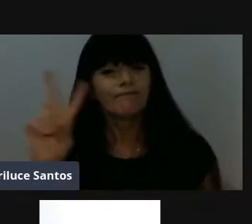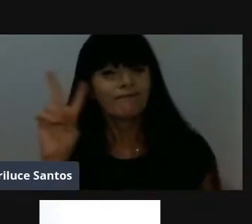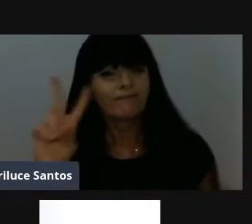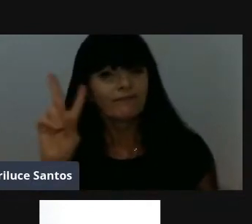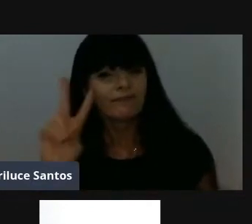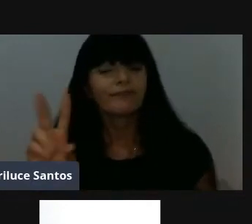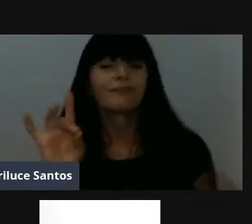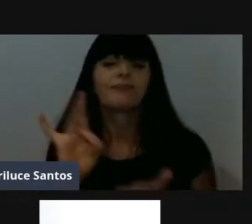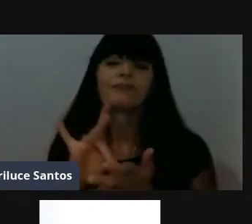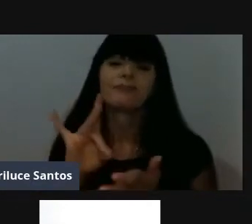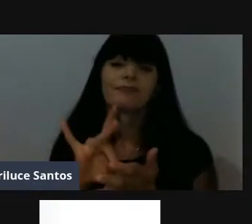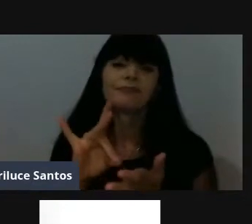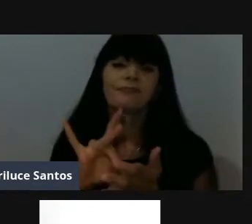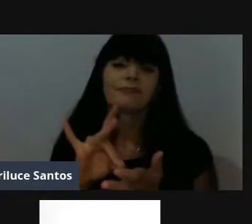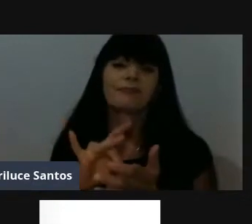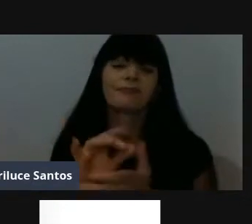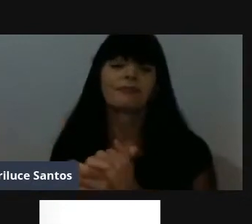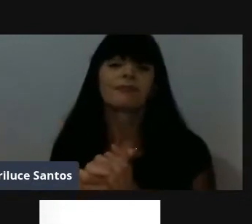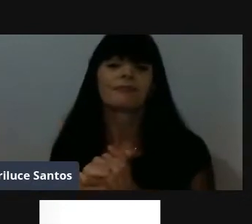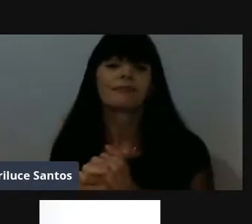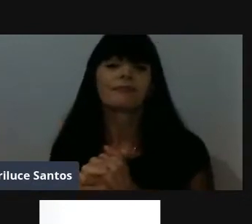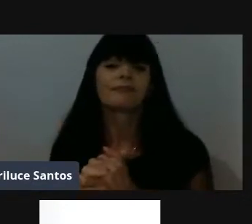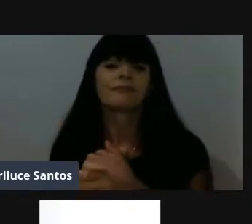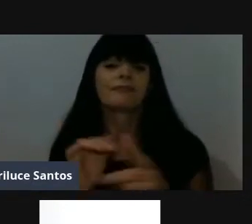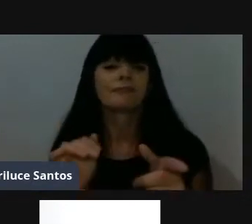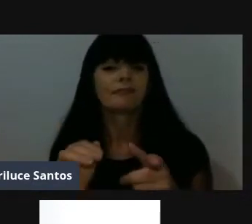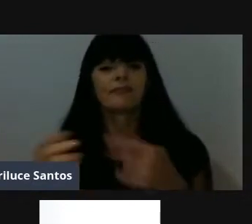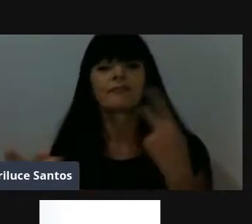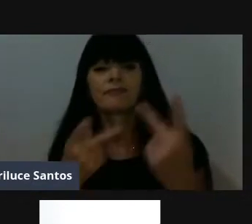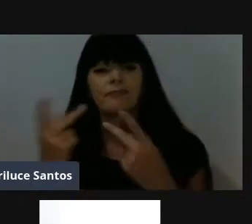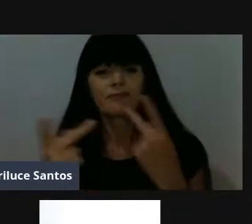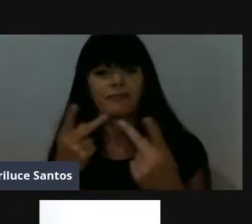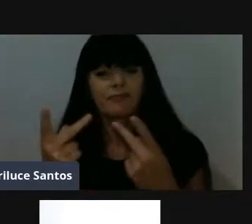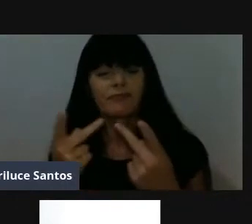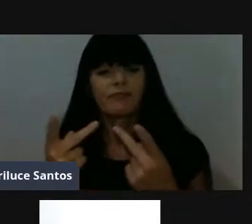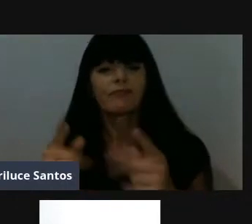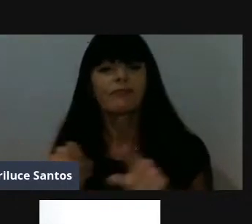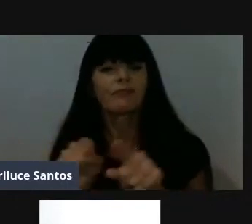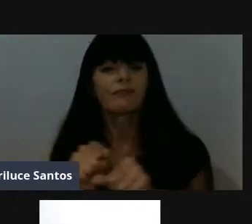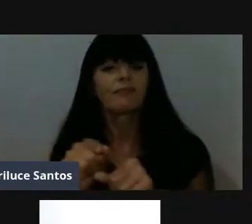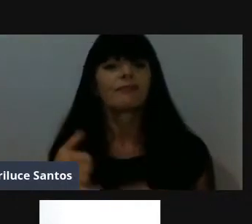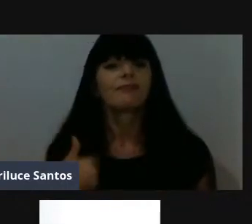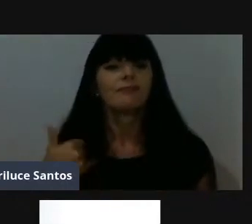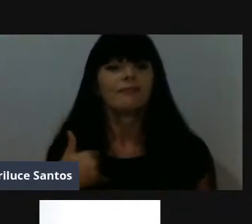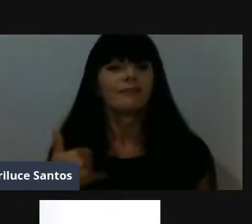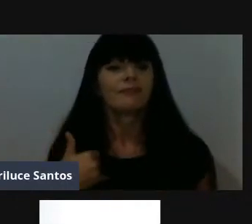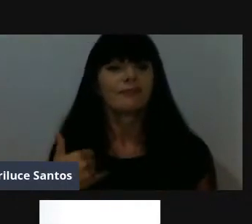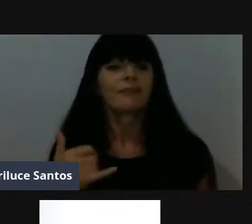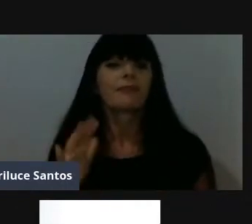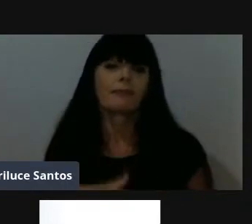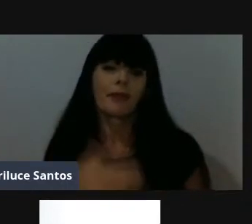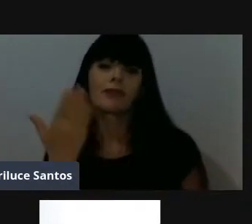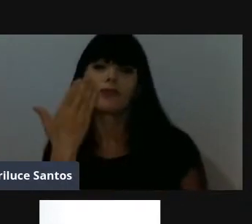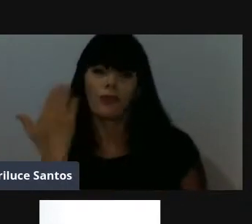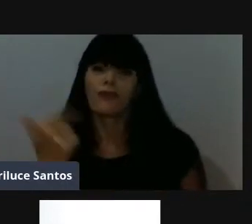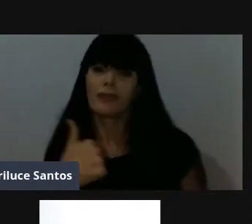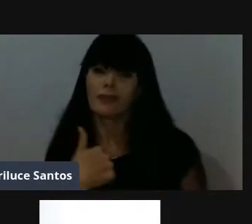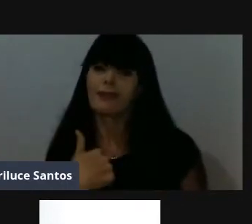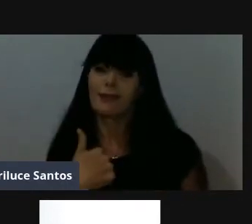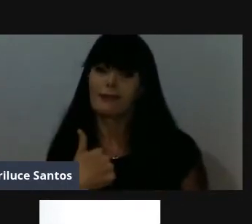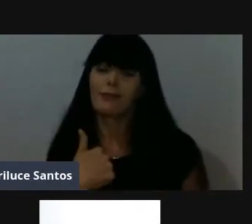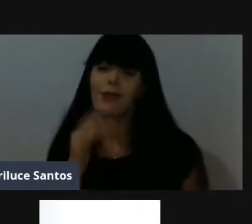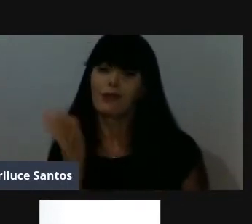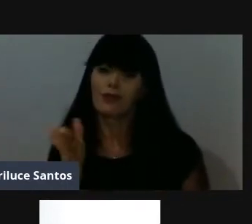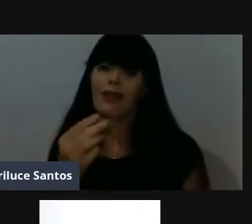da nossa história. Na verdade, até o Gleitinho mencionou a idade dele, ele mencionou a idade dele, ele é bem mais